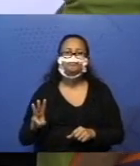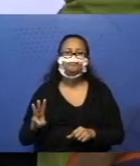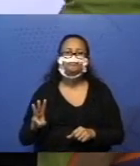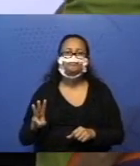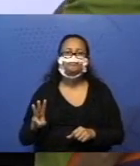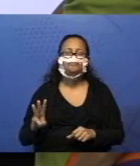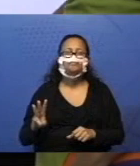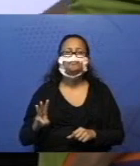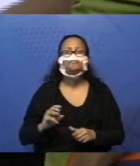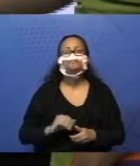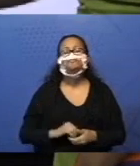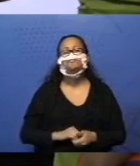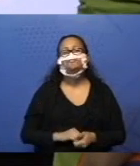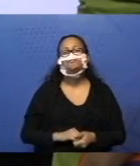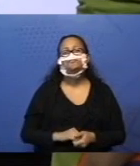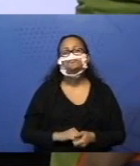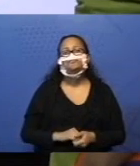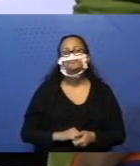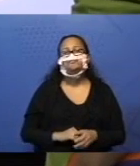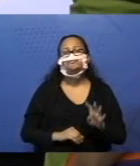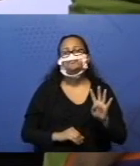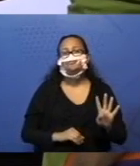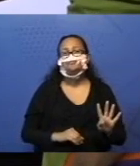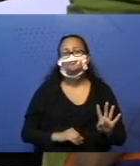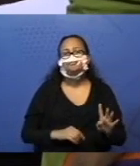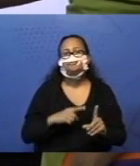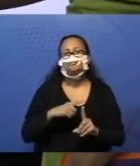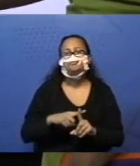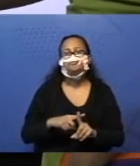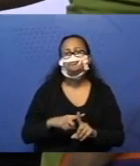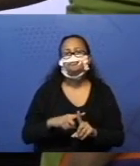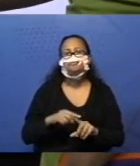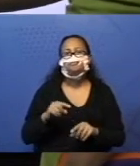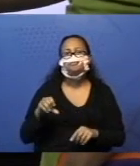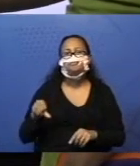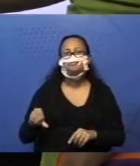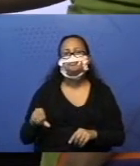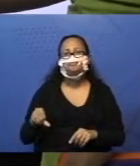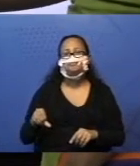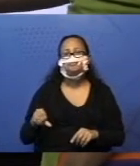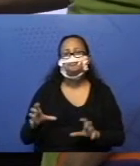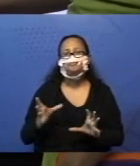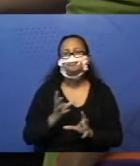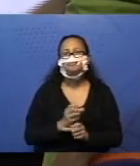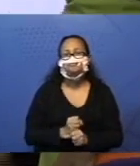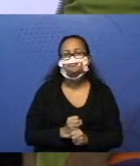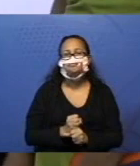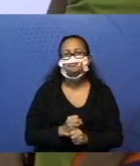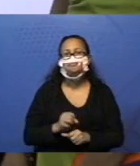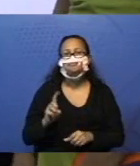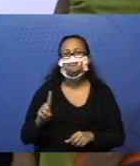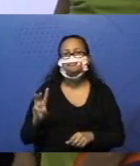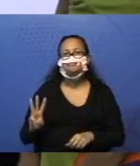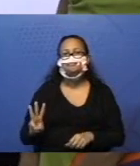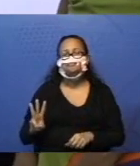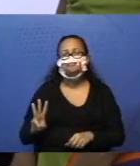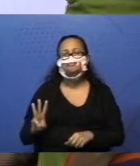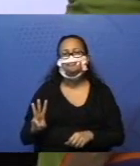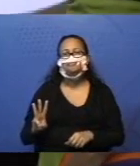adição que nós fizemos nas barrinhas. 4 mais 9 é igual a 13.